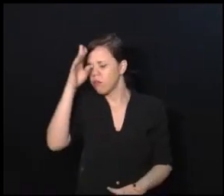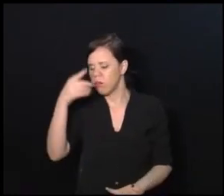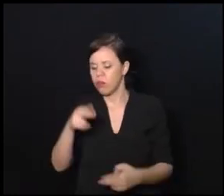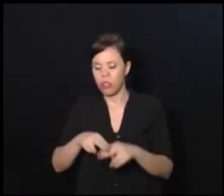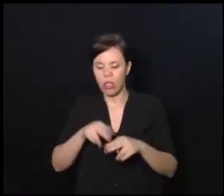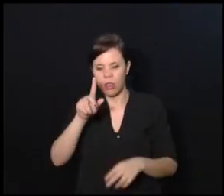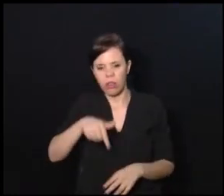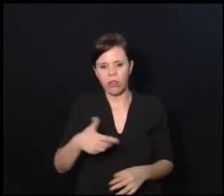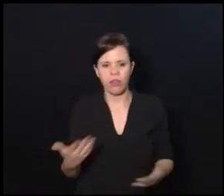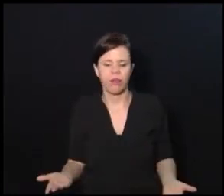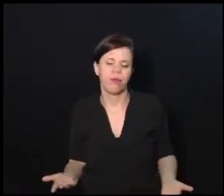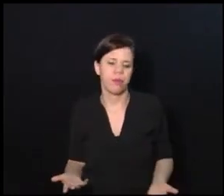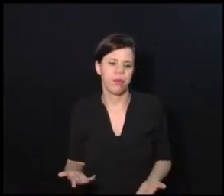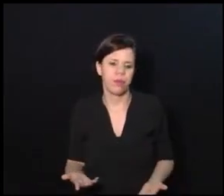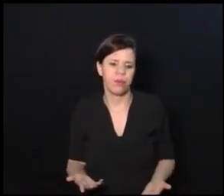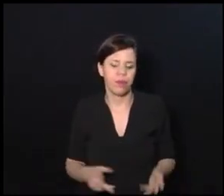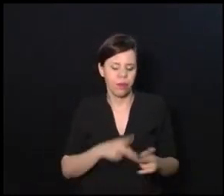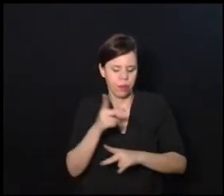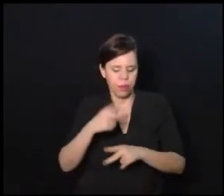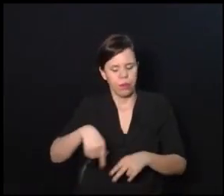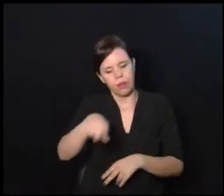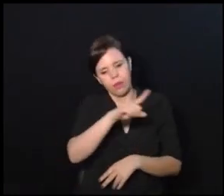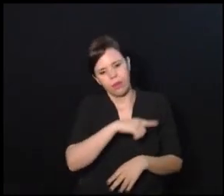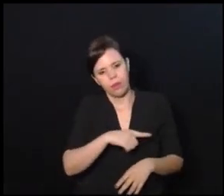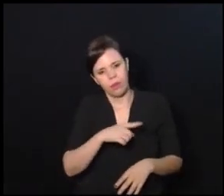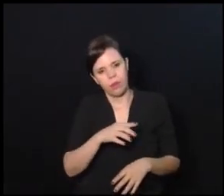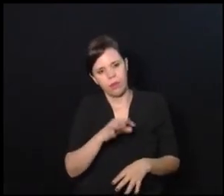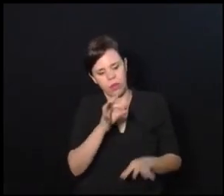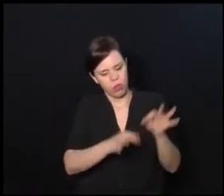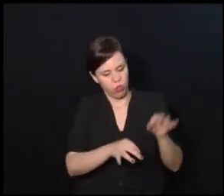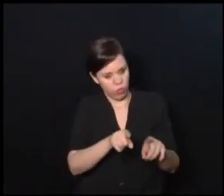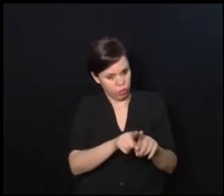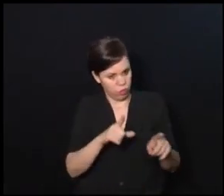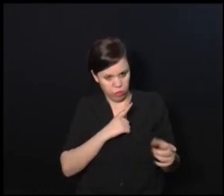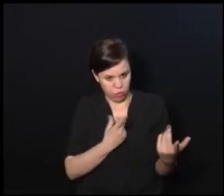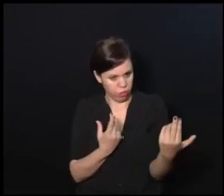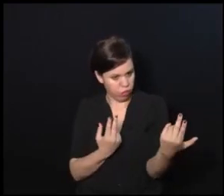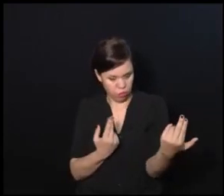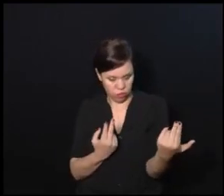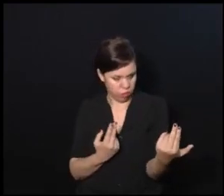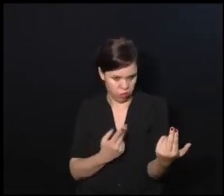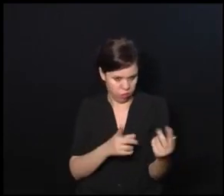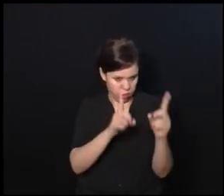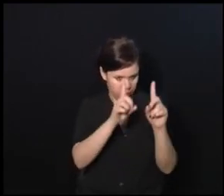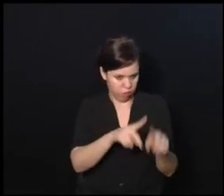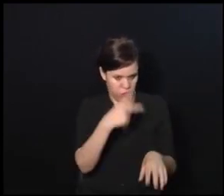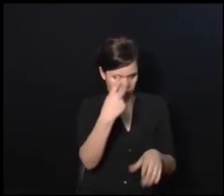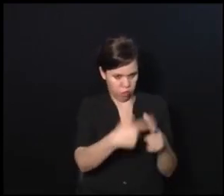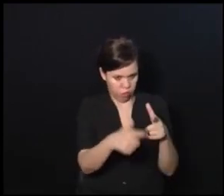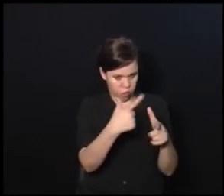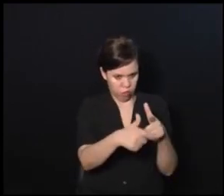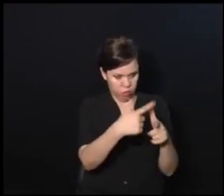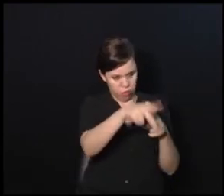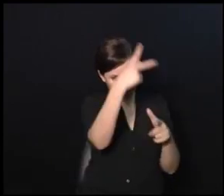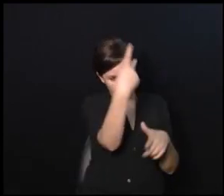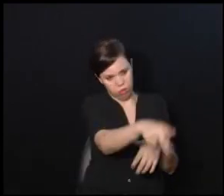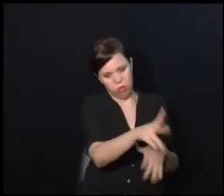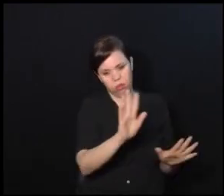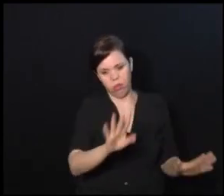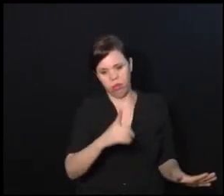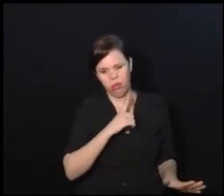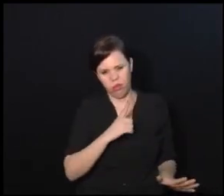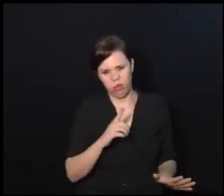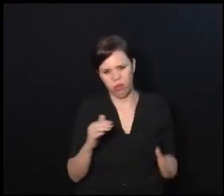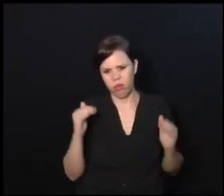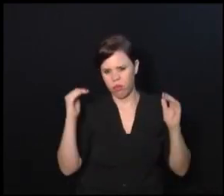Só que, as outras pessoas que julgam, também tem as deficiências delas, também tem os problemas delas. Só que é muito